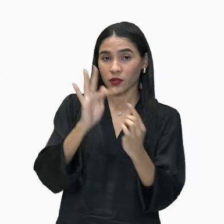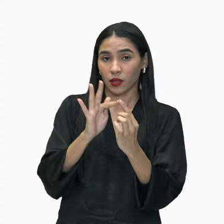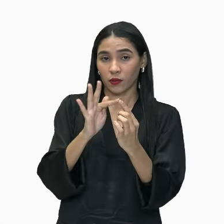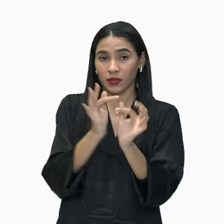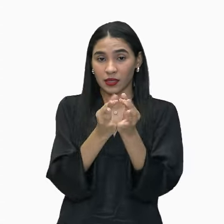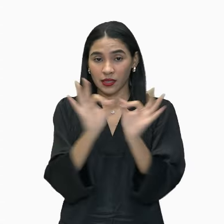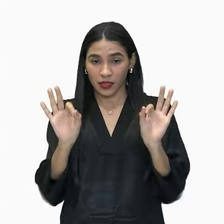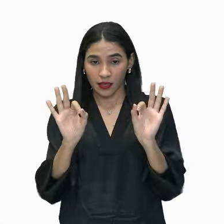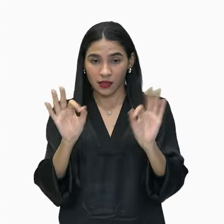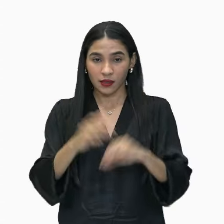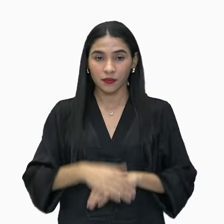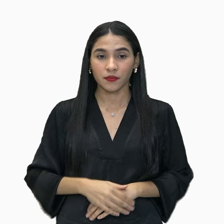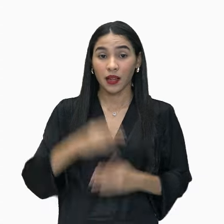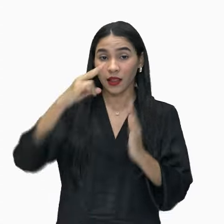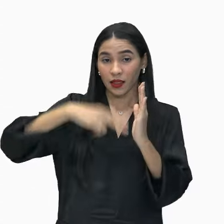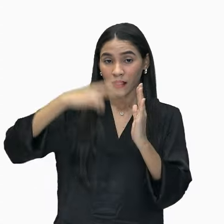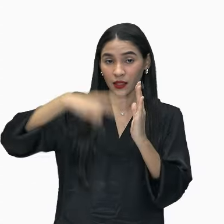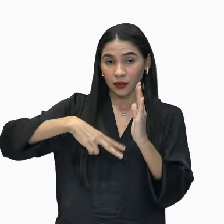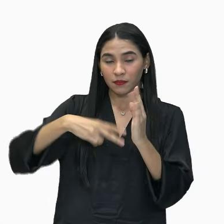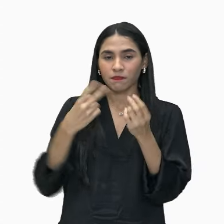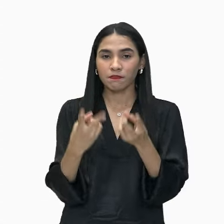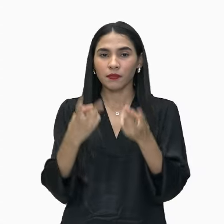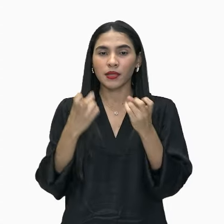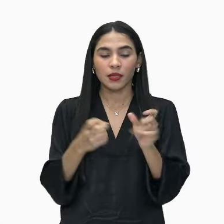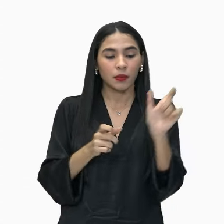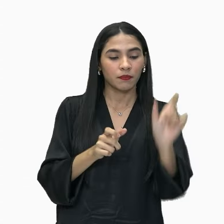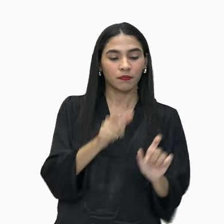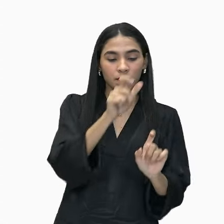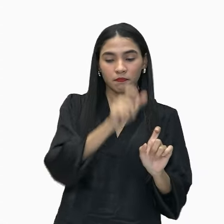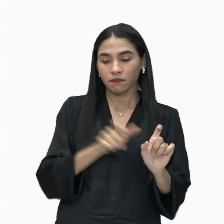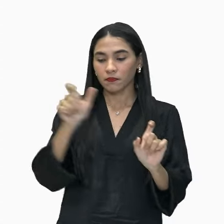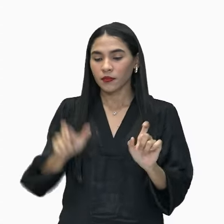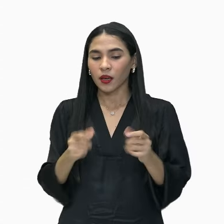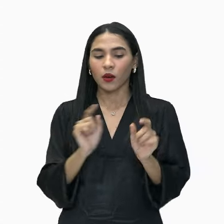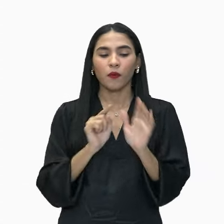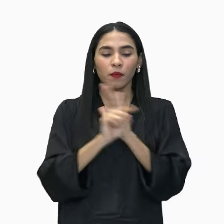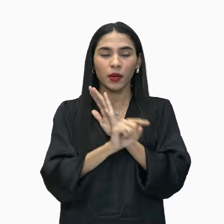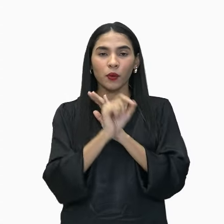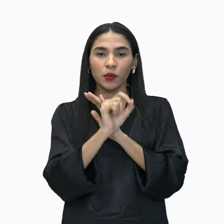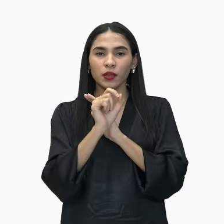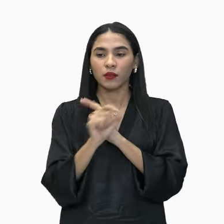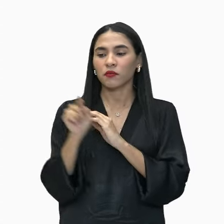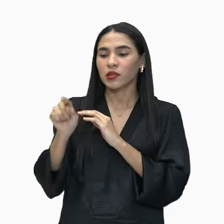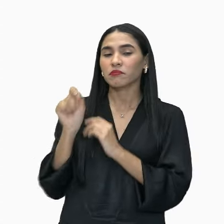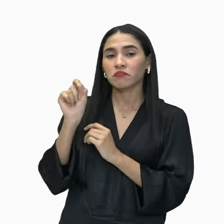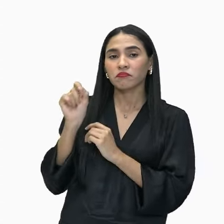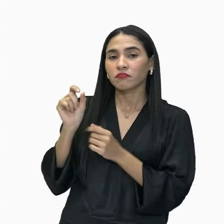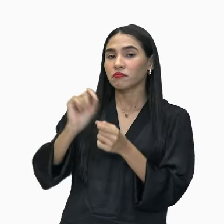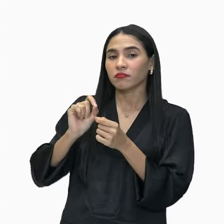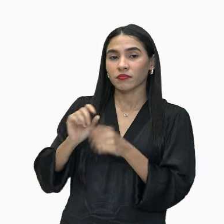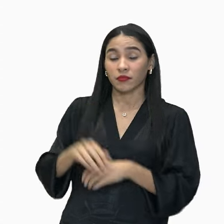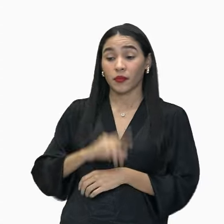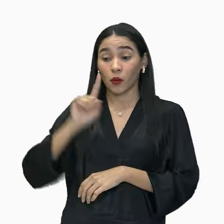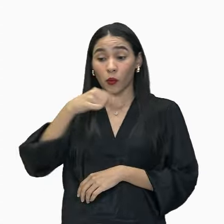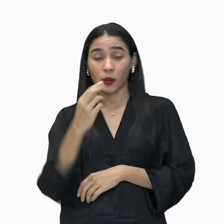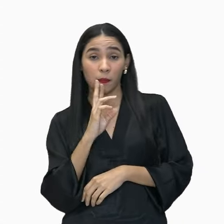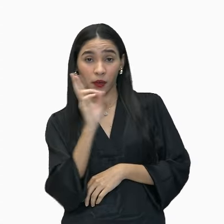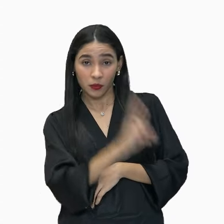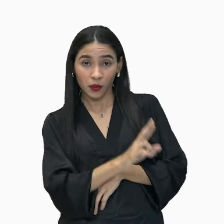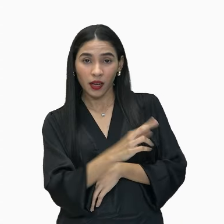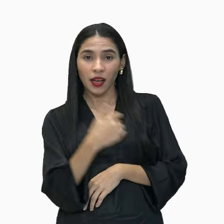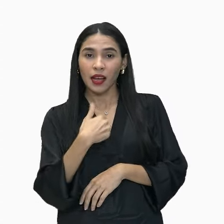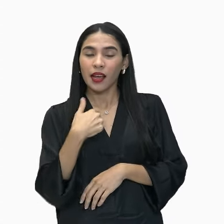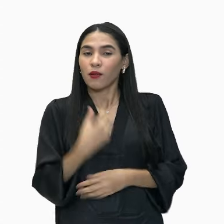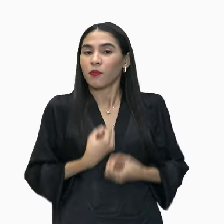vamos ler rapidamente. Percebam que tem duas pessoas interagindo e uma pergunta, o que você está fazendo? Aí a outra responde, estou sendo